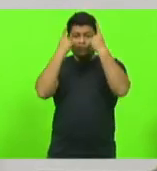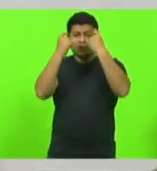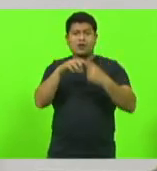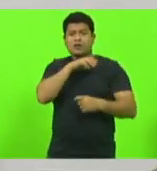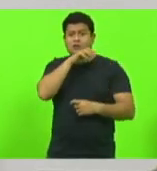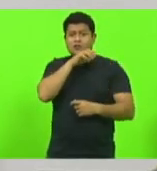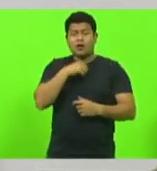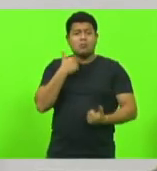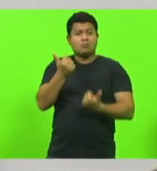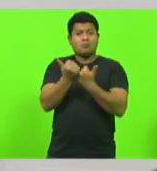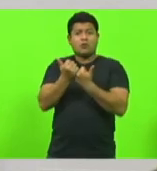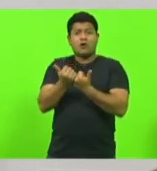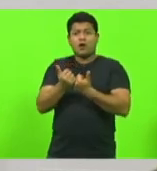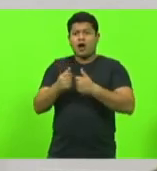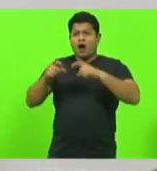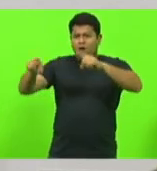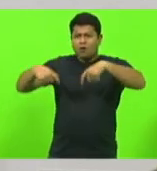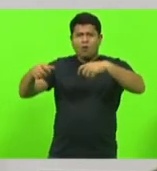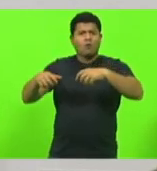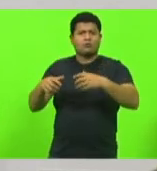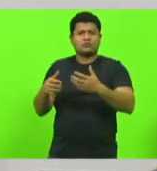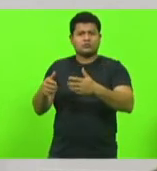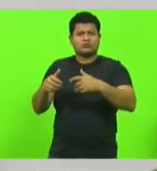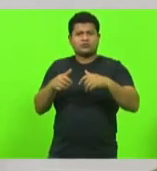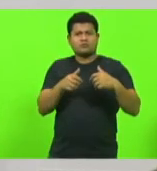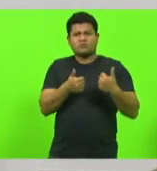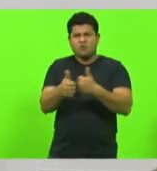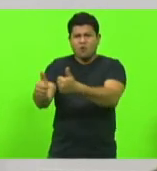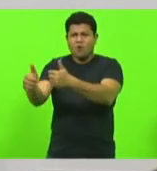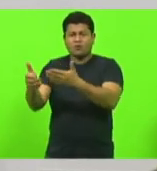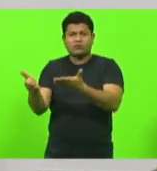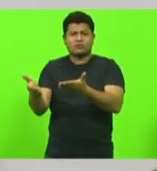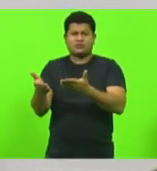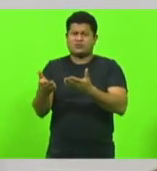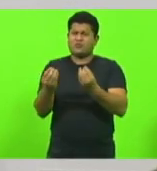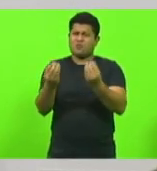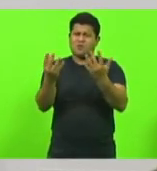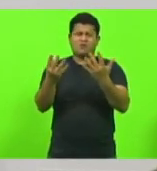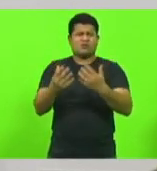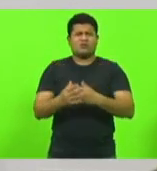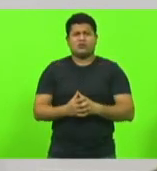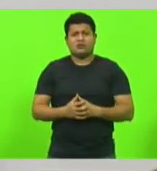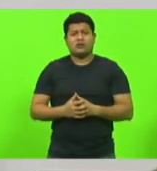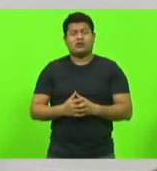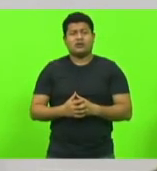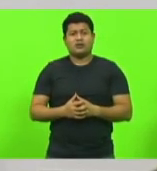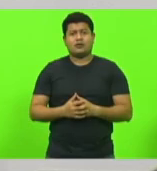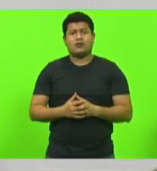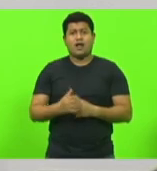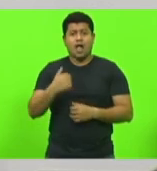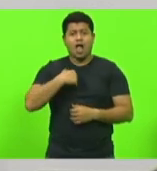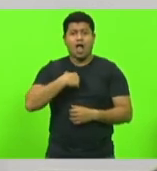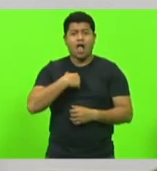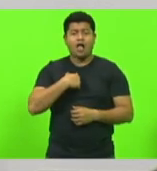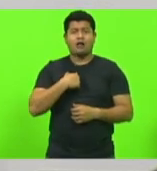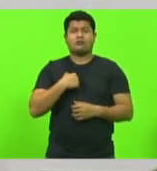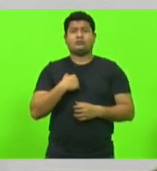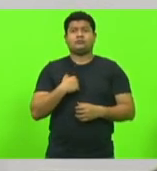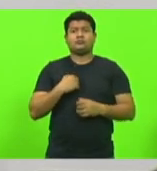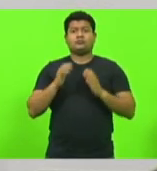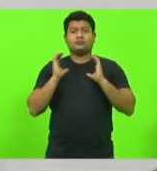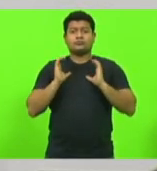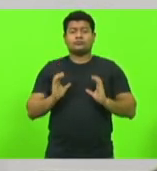animais. Não, eu não dou conta disso. Então, eu estou aqui mais nesse momento como cidadã, muito mais até do que